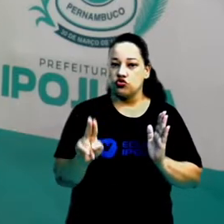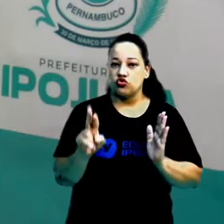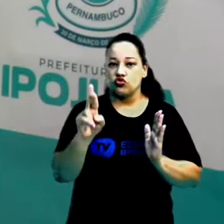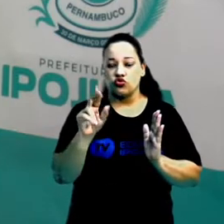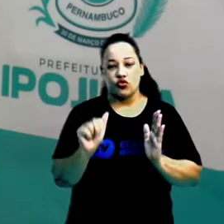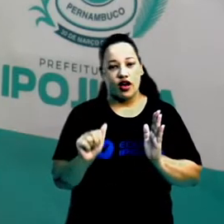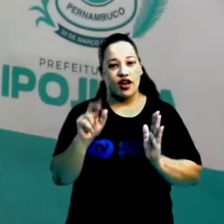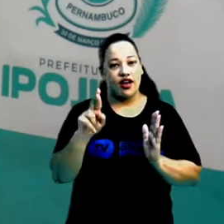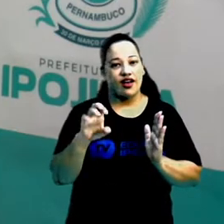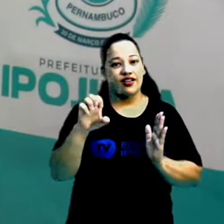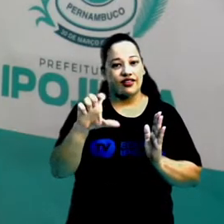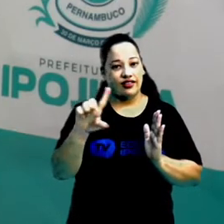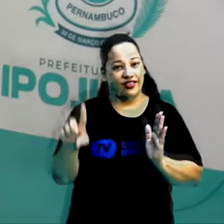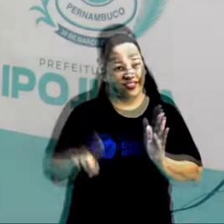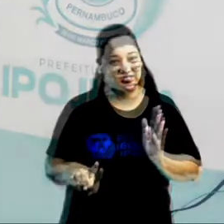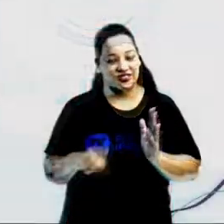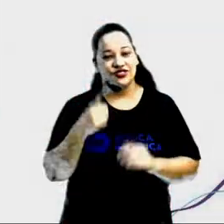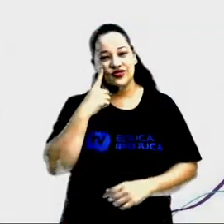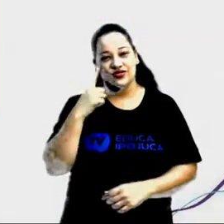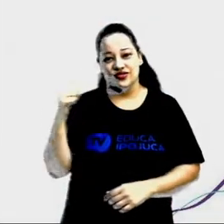Ida e Volta.